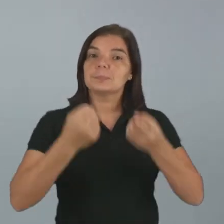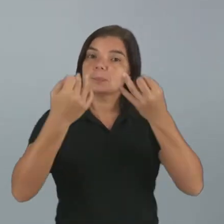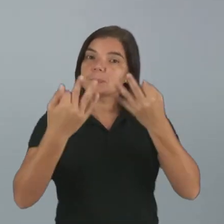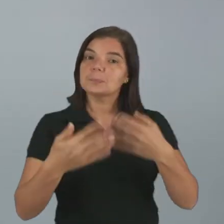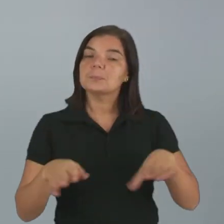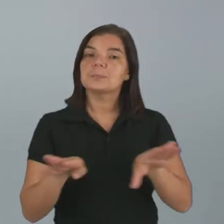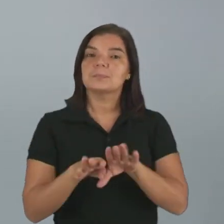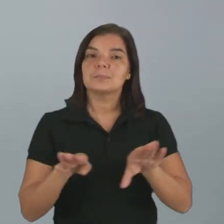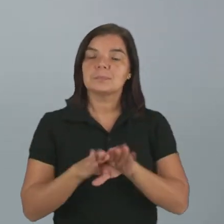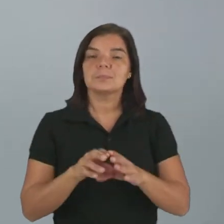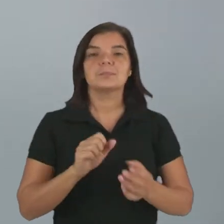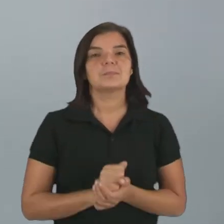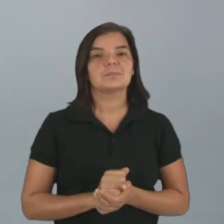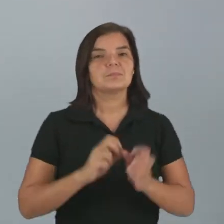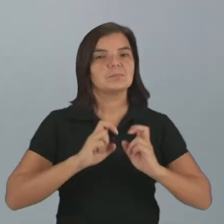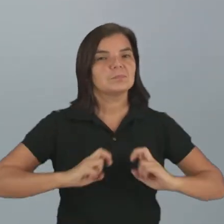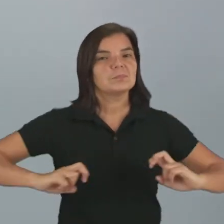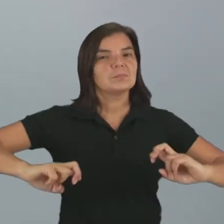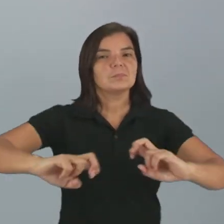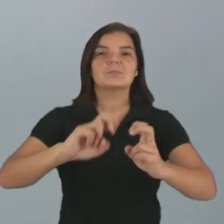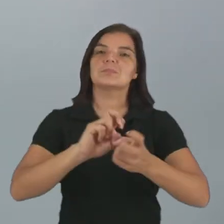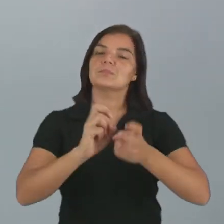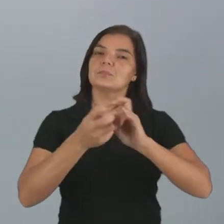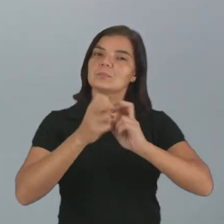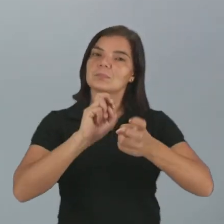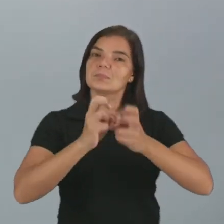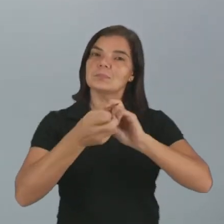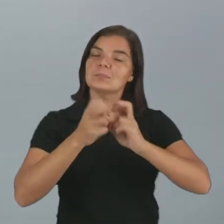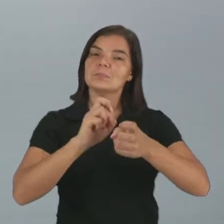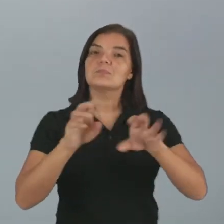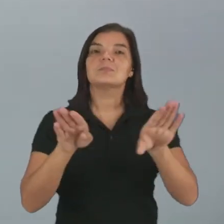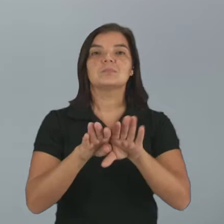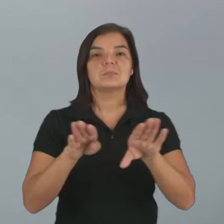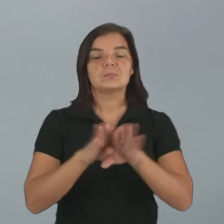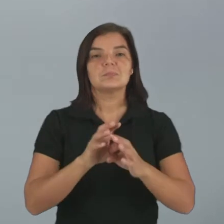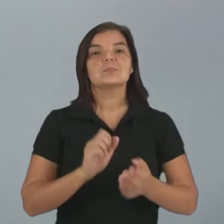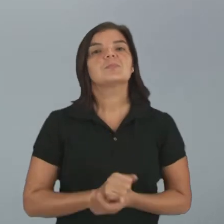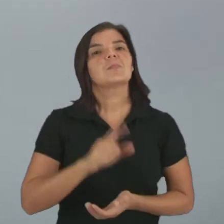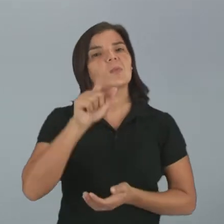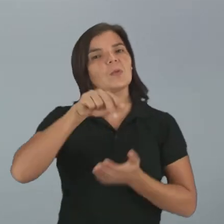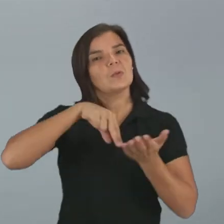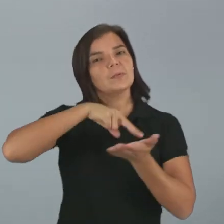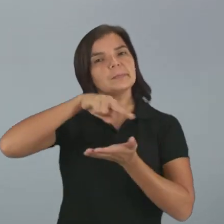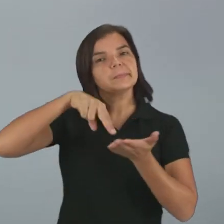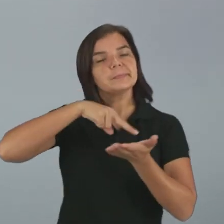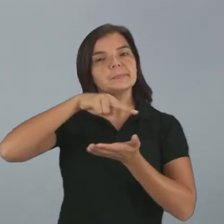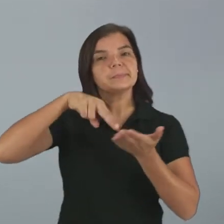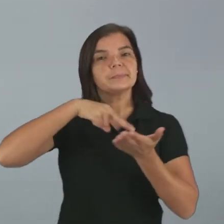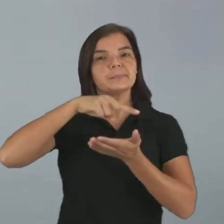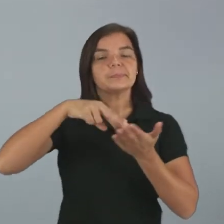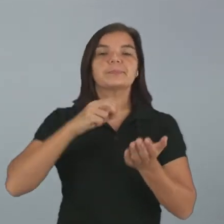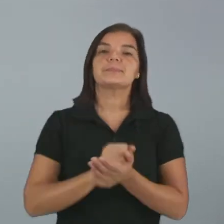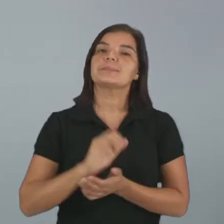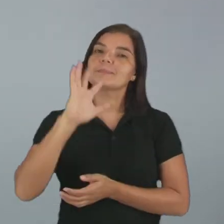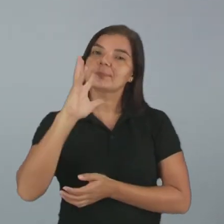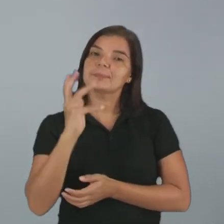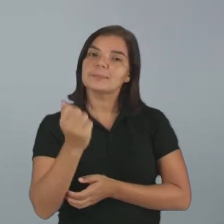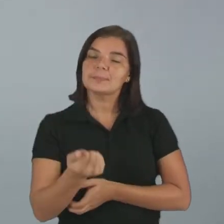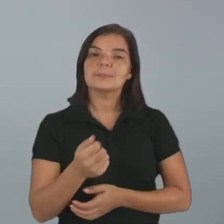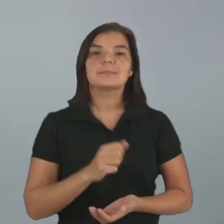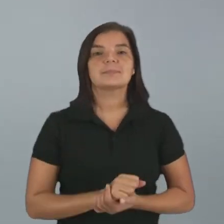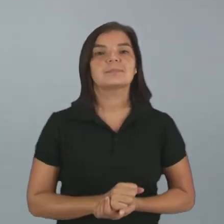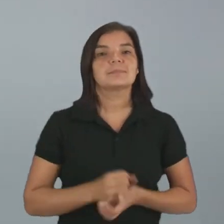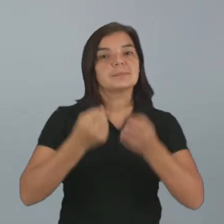pouquinho da roda de capoeira, que é uma dança africana.